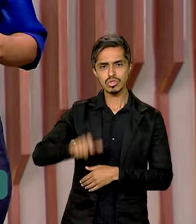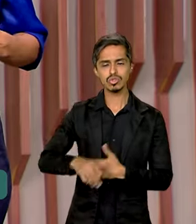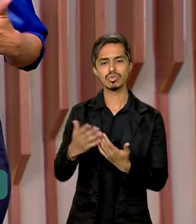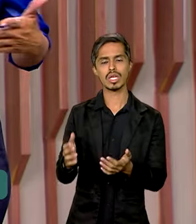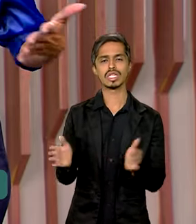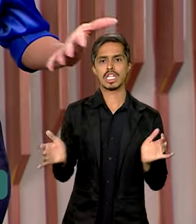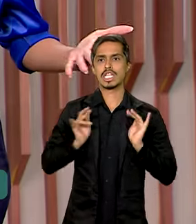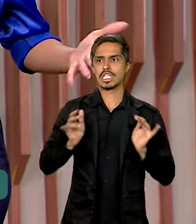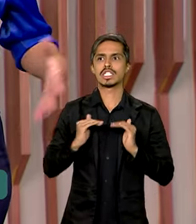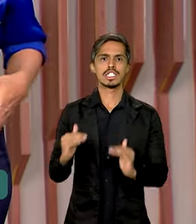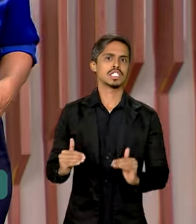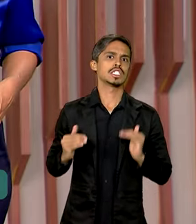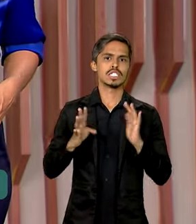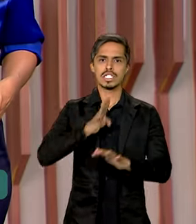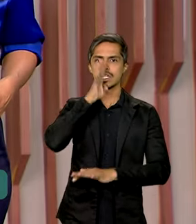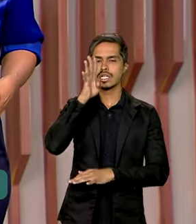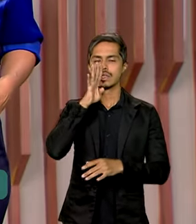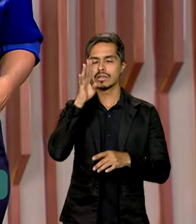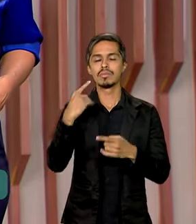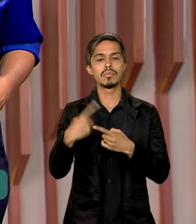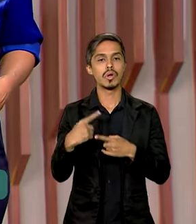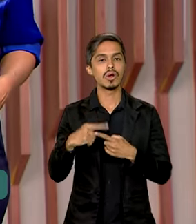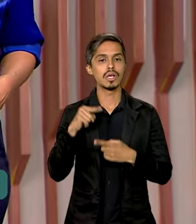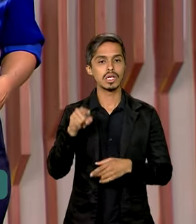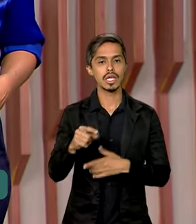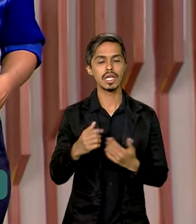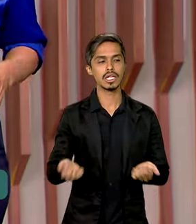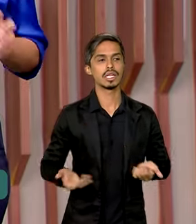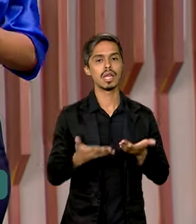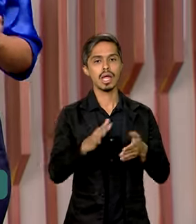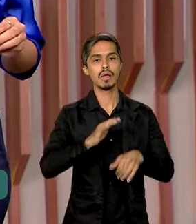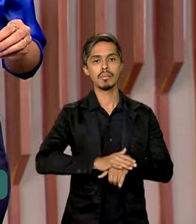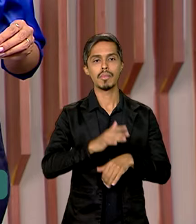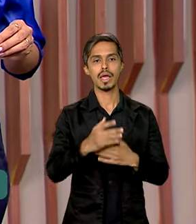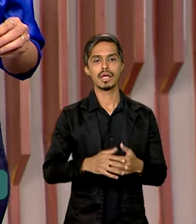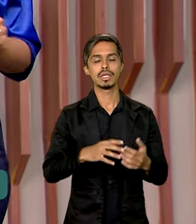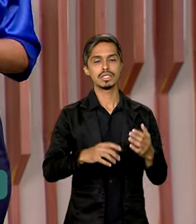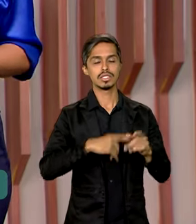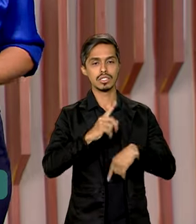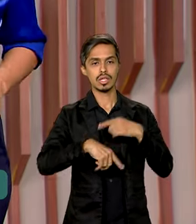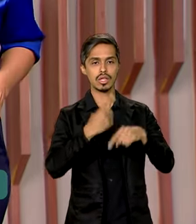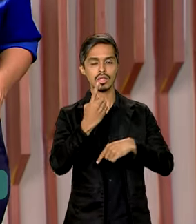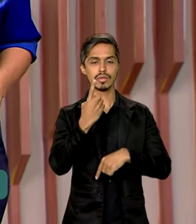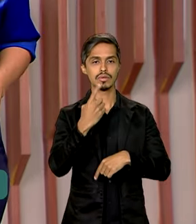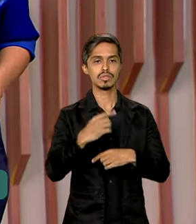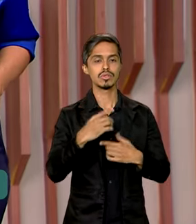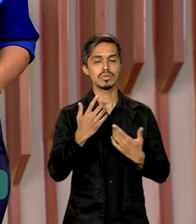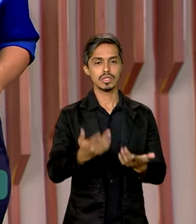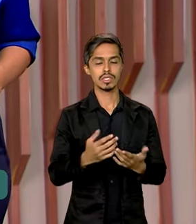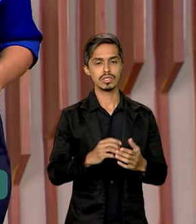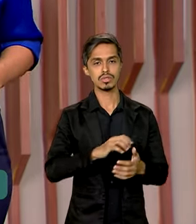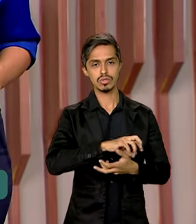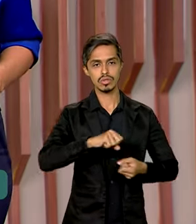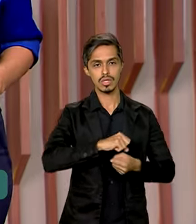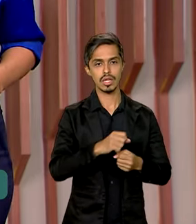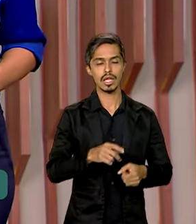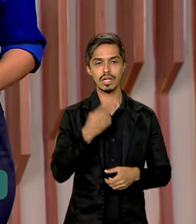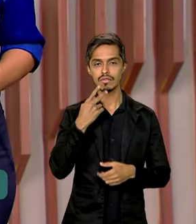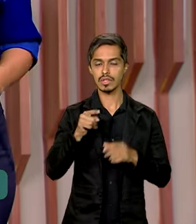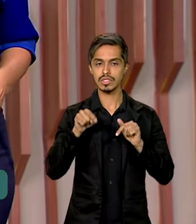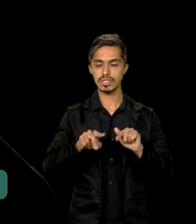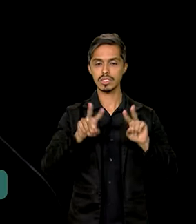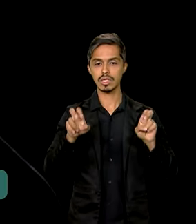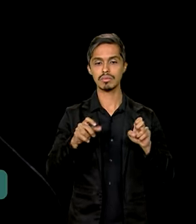forma de financiar projetos de desenvolvimento sustentável. Ele falou sobre esse assunto durante o encontro do G20 Brasil aqui em